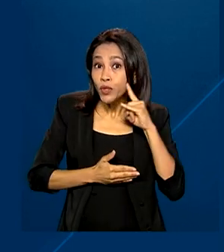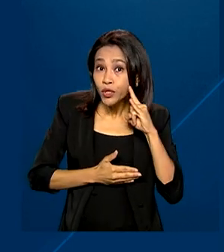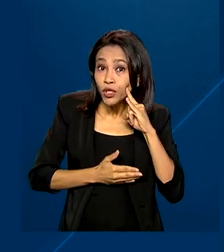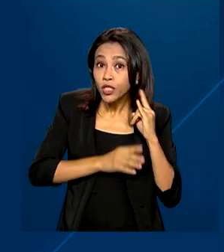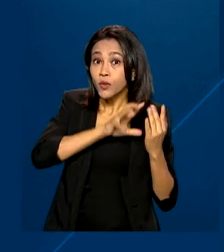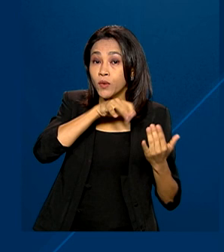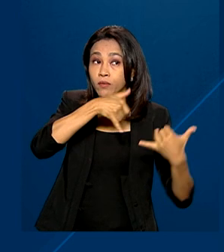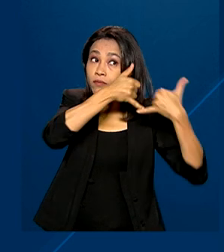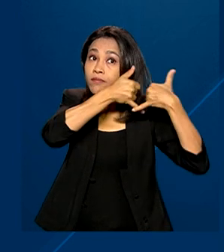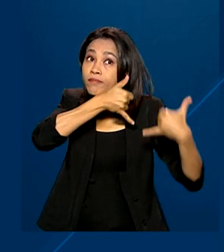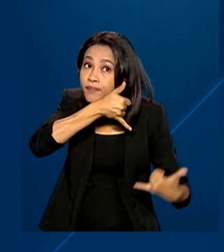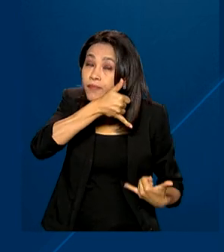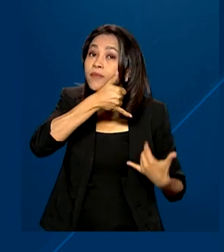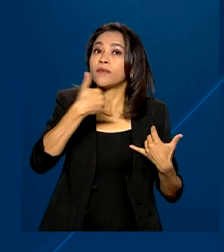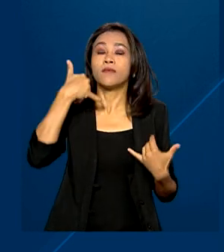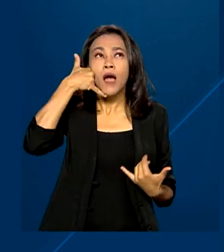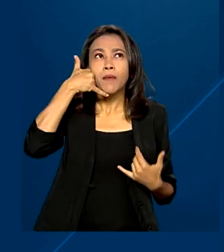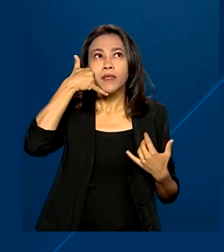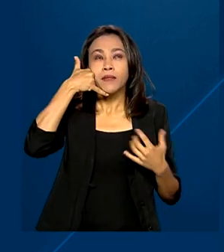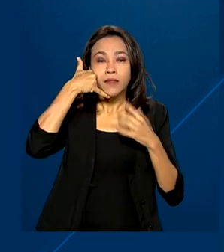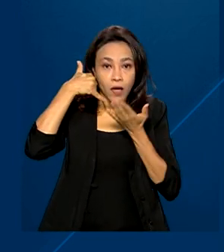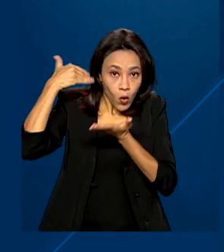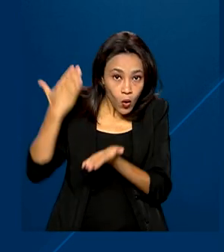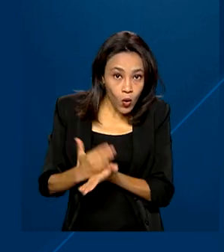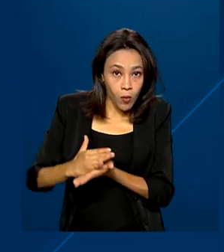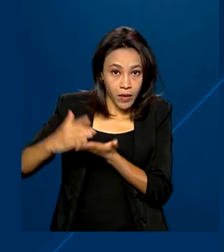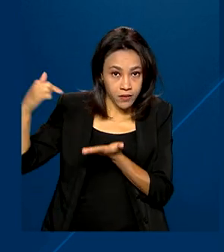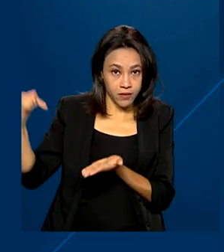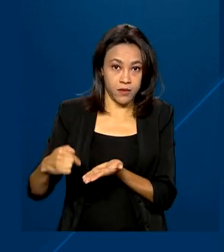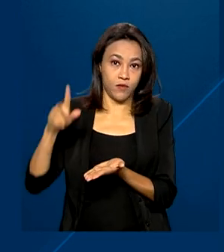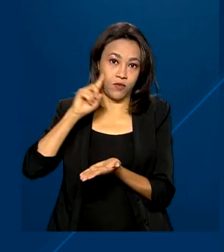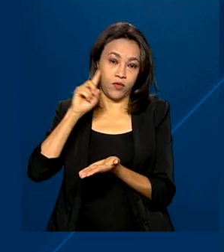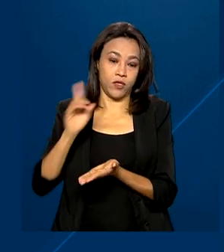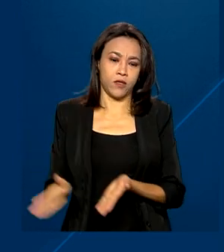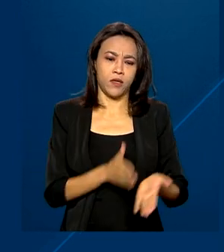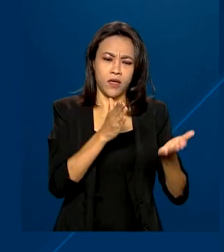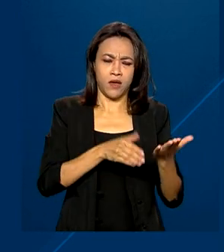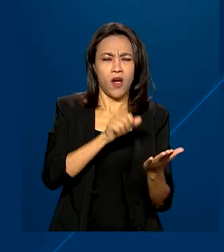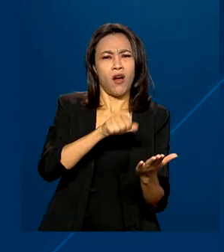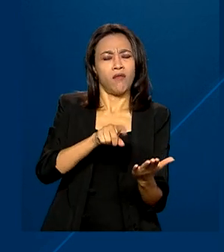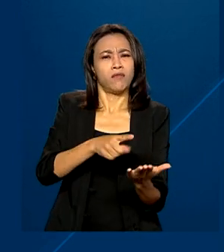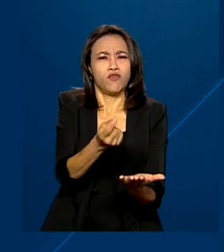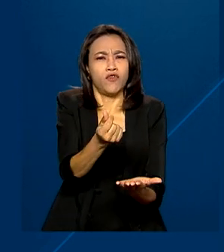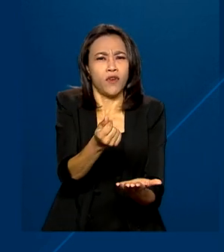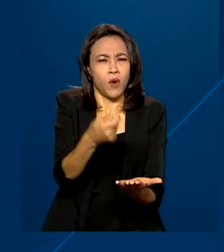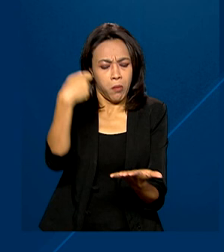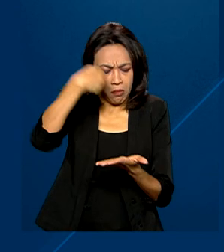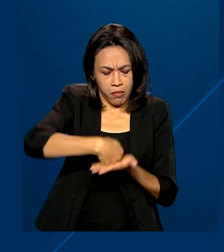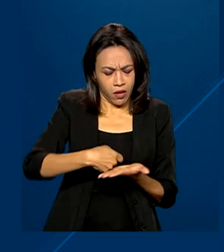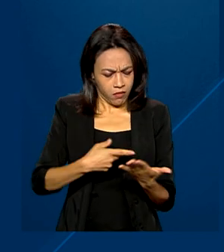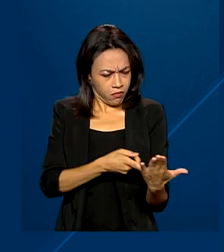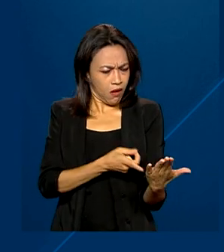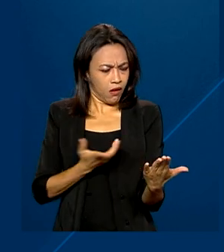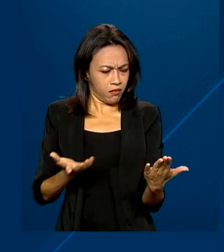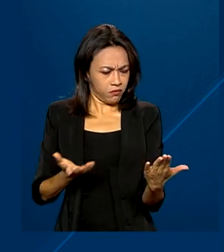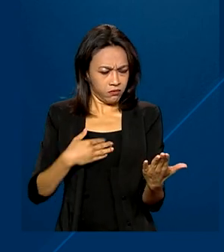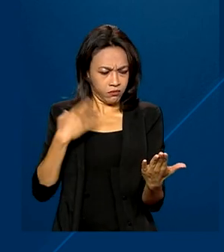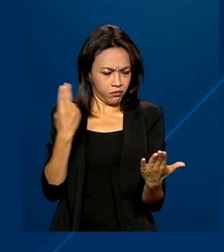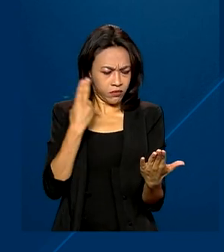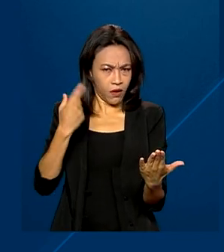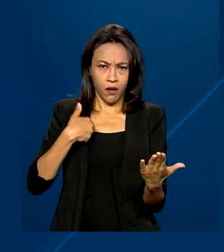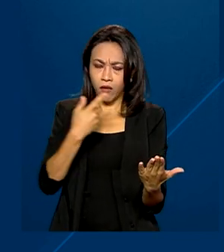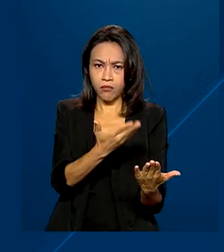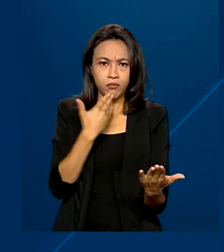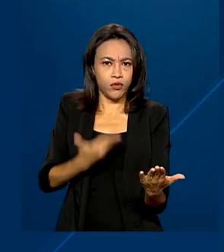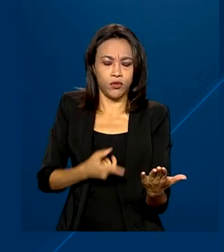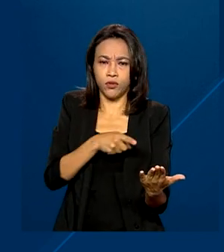registro. Se existir uma cobrança indevida, ela deverá ser suspensa imediatamente pela empresa